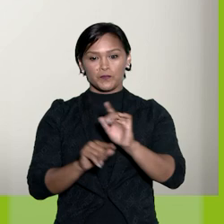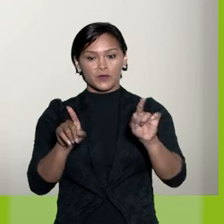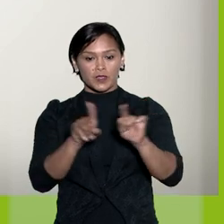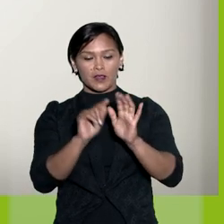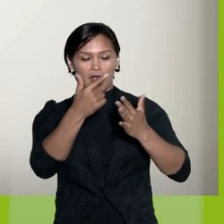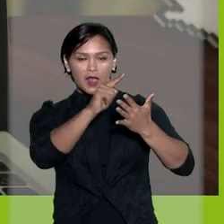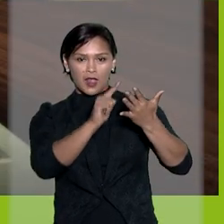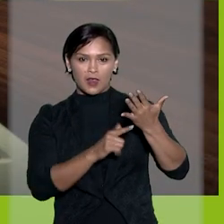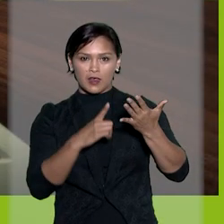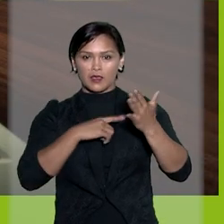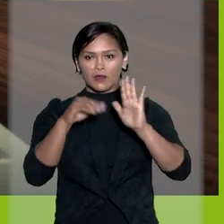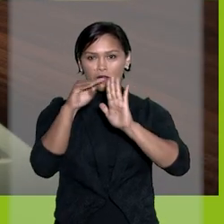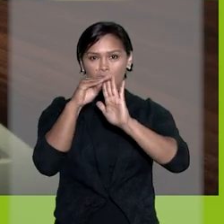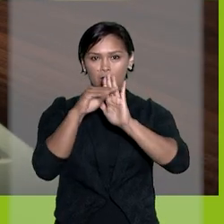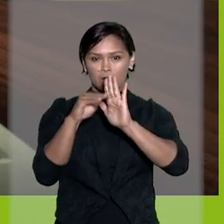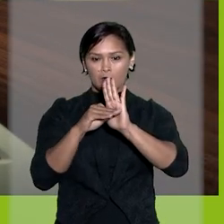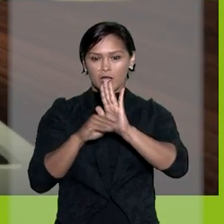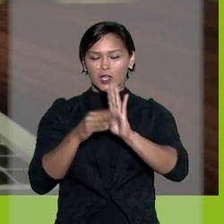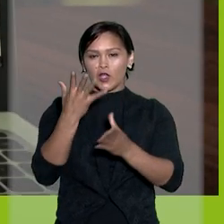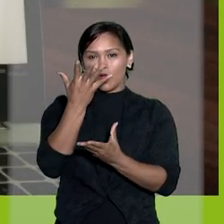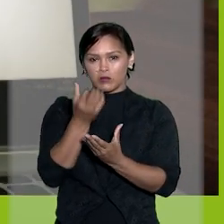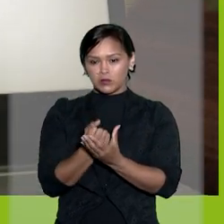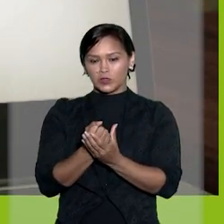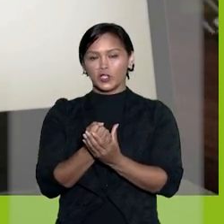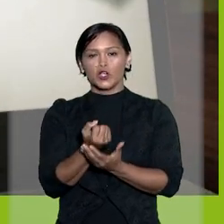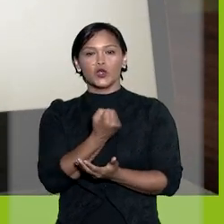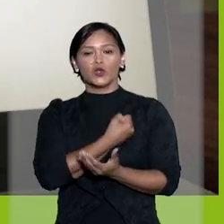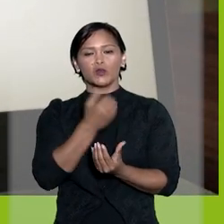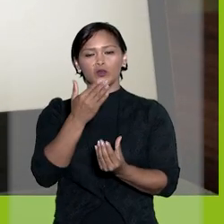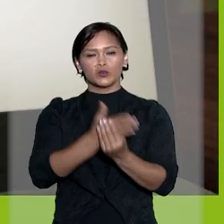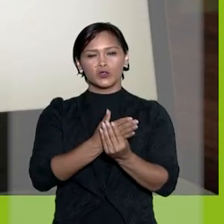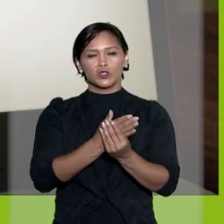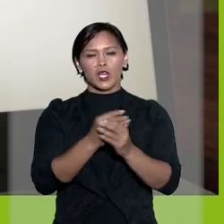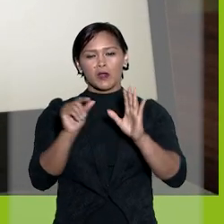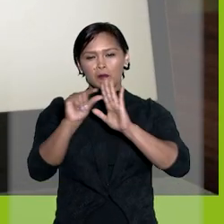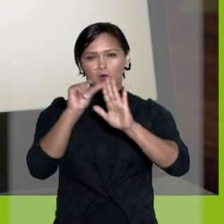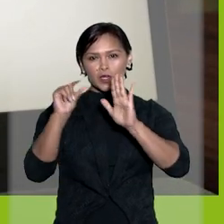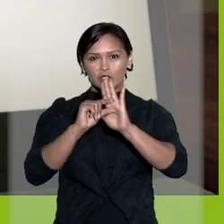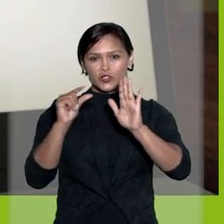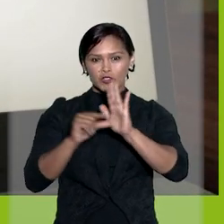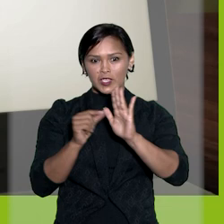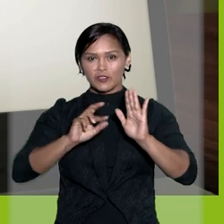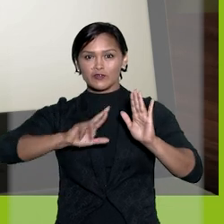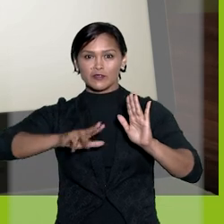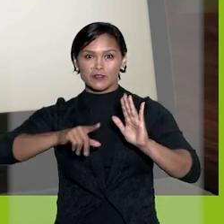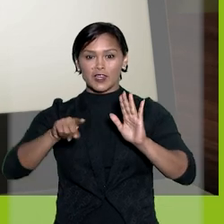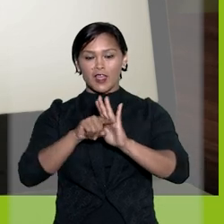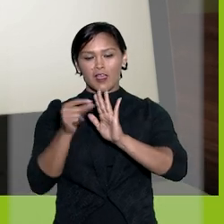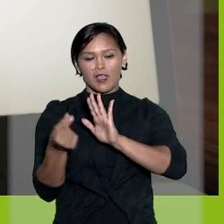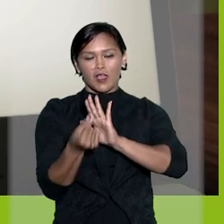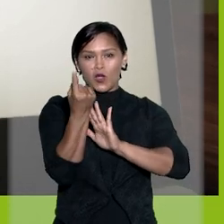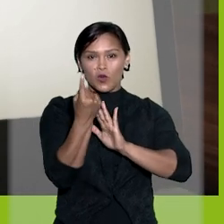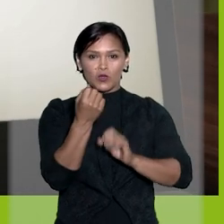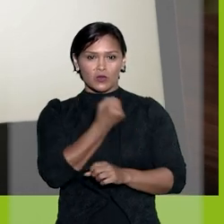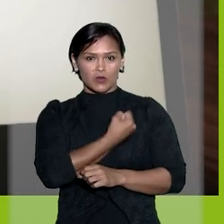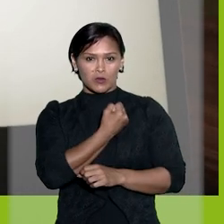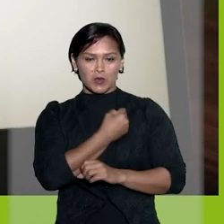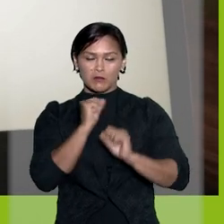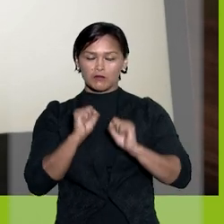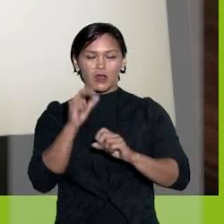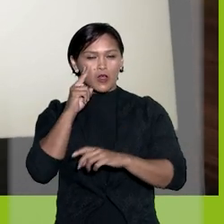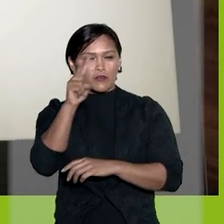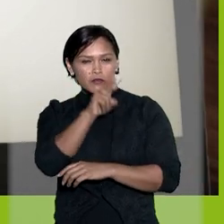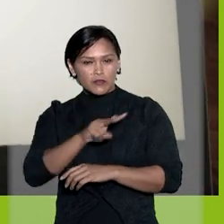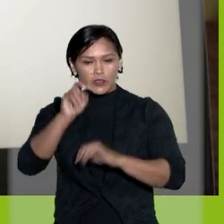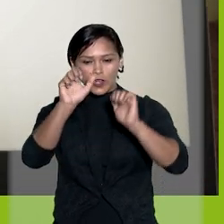filtro. A lista contém os marcadores atribuídos e a quantidade de processos por etiqueta. Clicando sobre